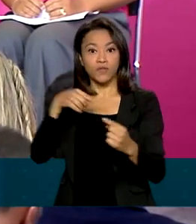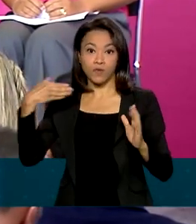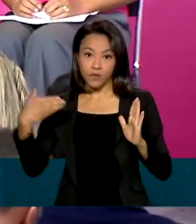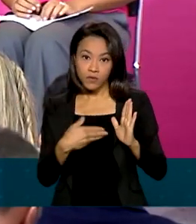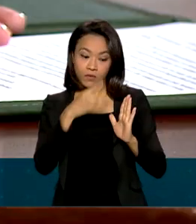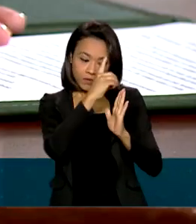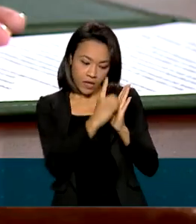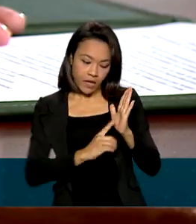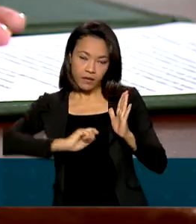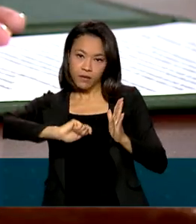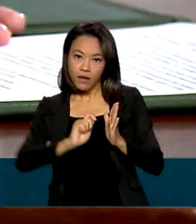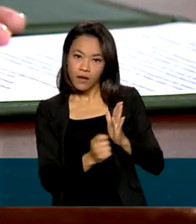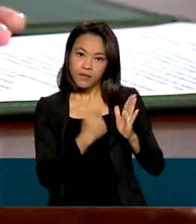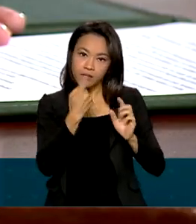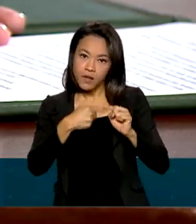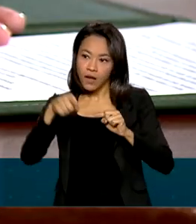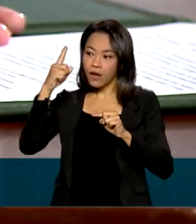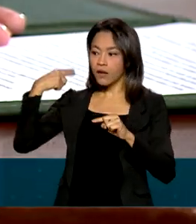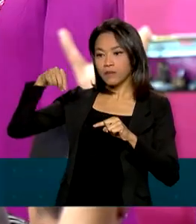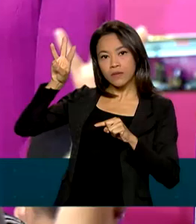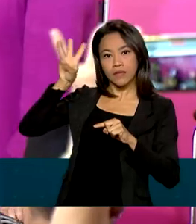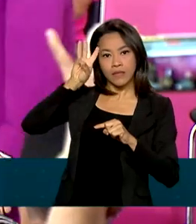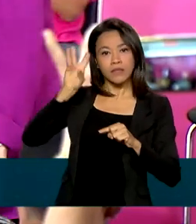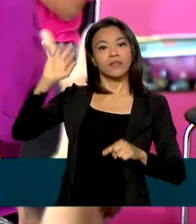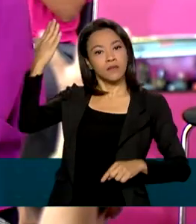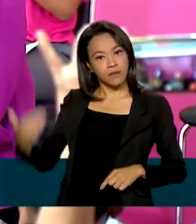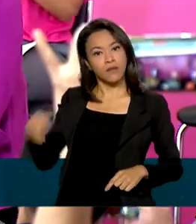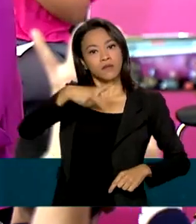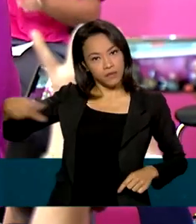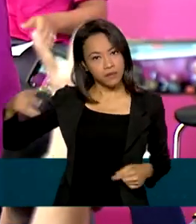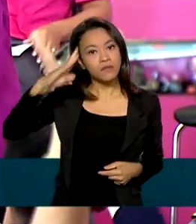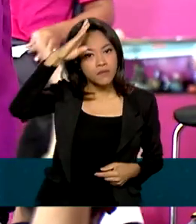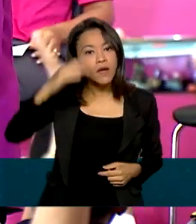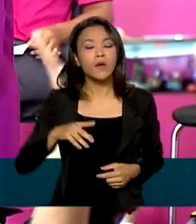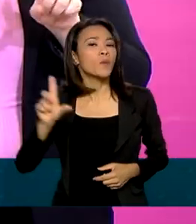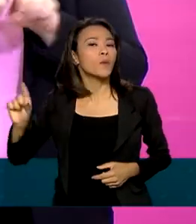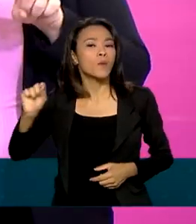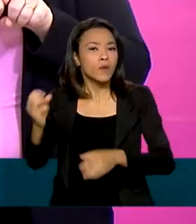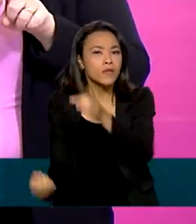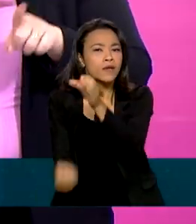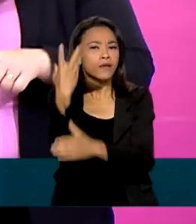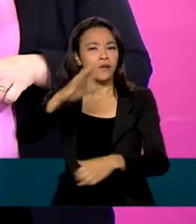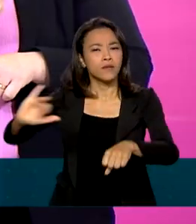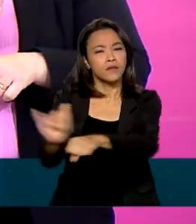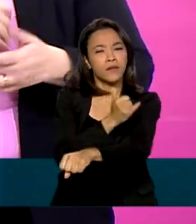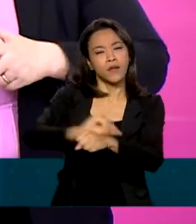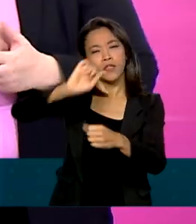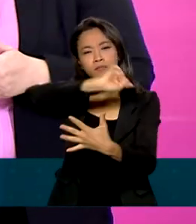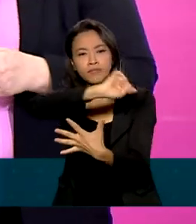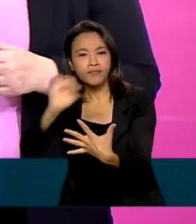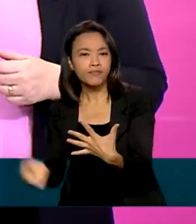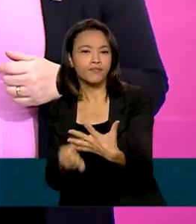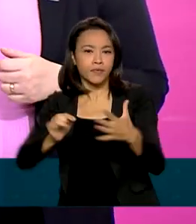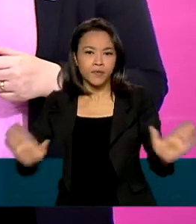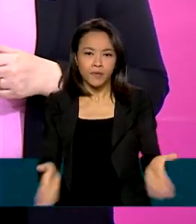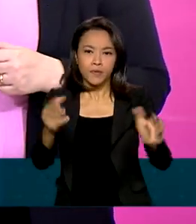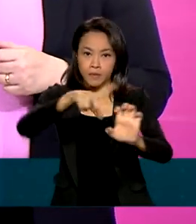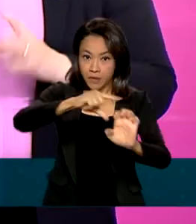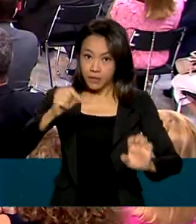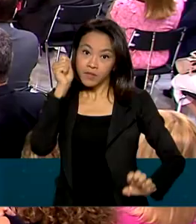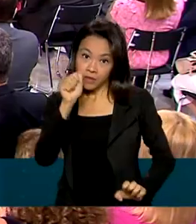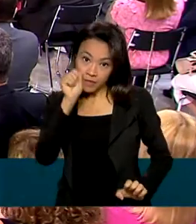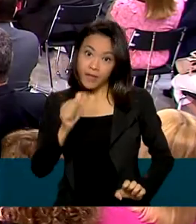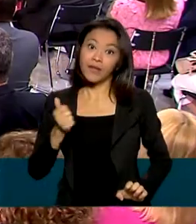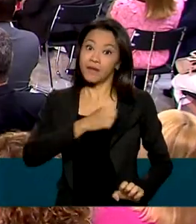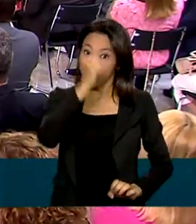assinados nesta terça-feira pelo presidente Jair Bolsonaro, que cria a Estratégia Nacional de Empreendedorismo Feminino,